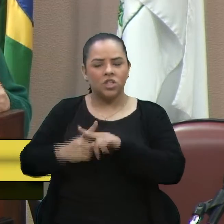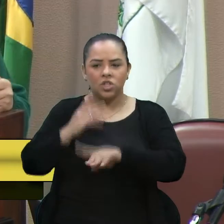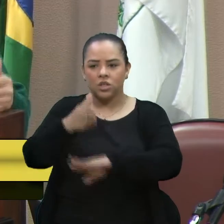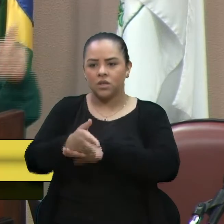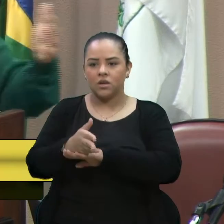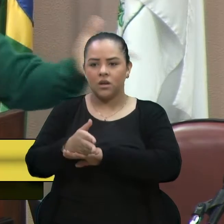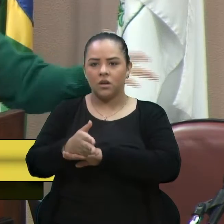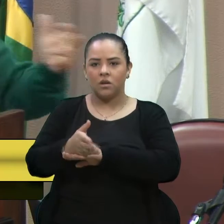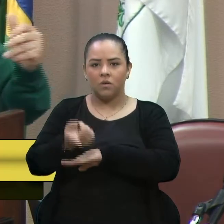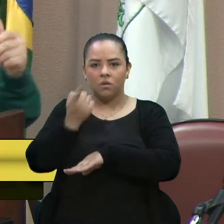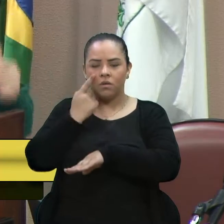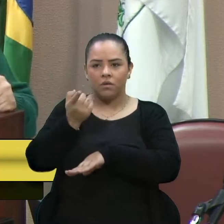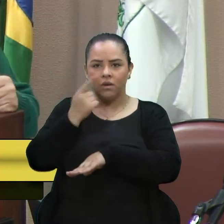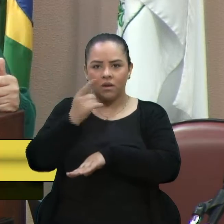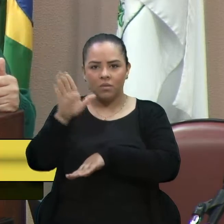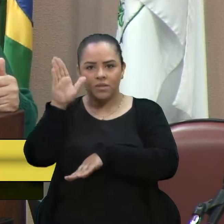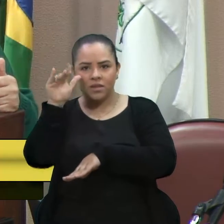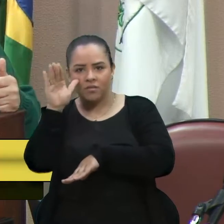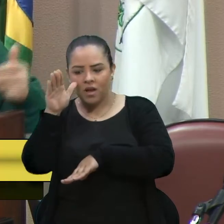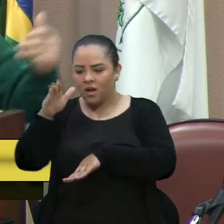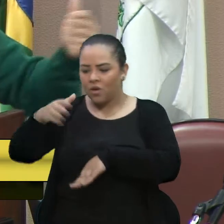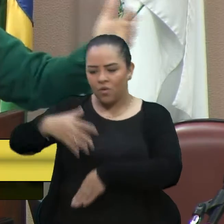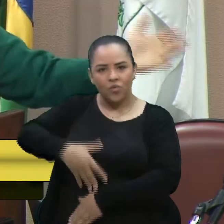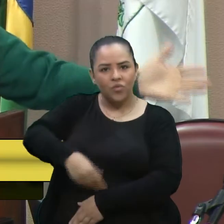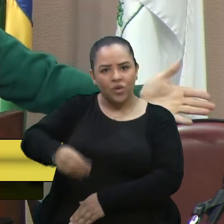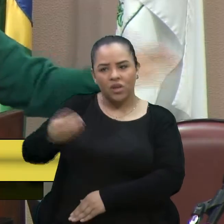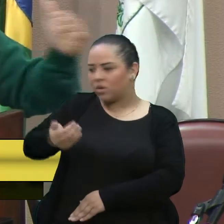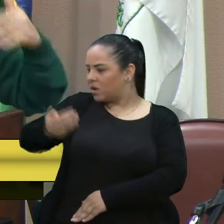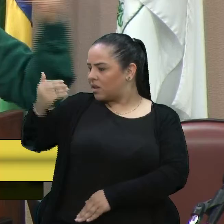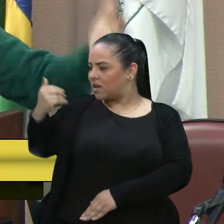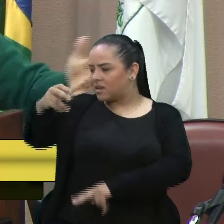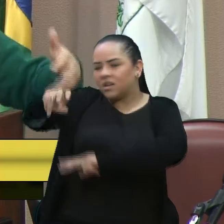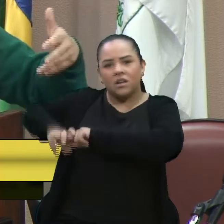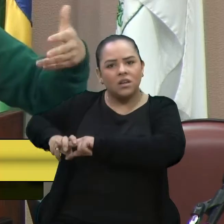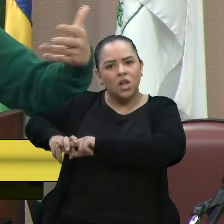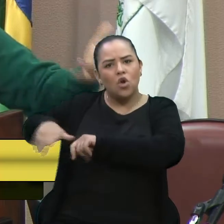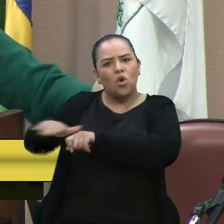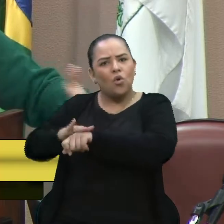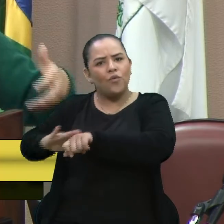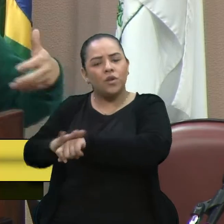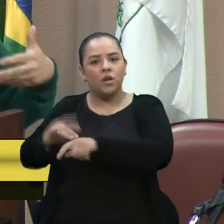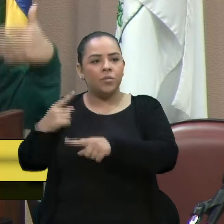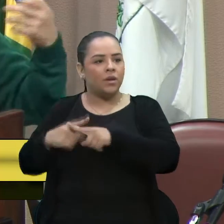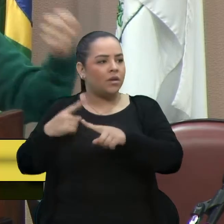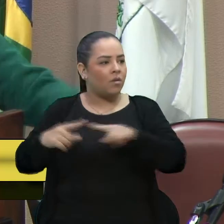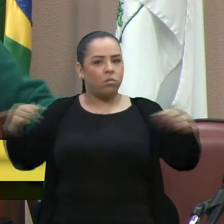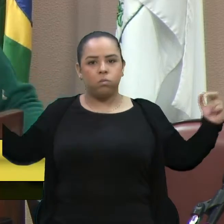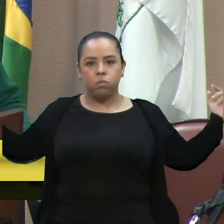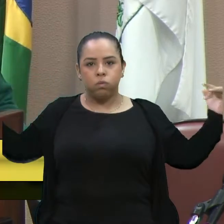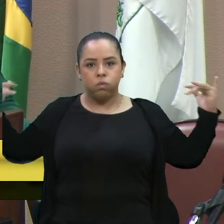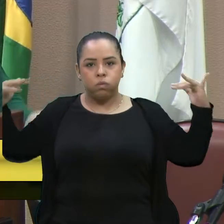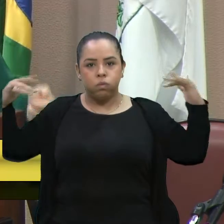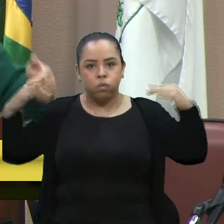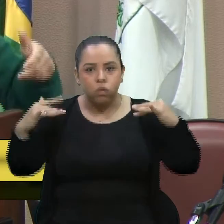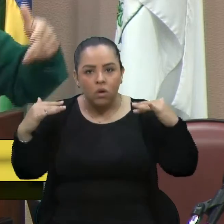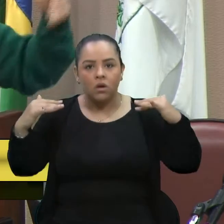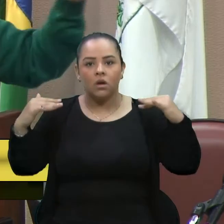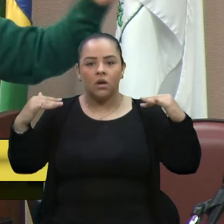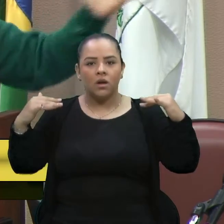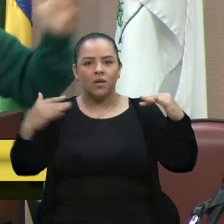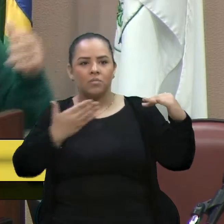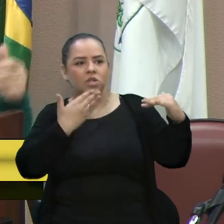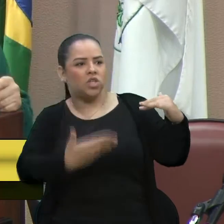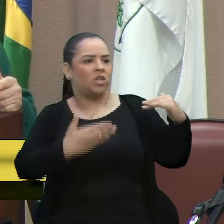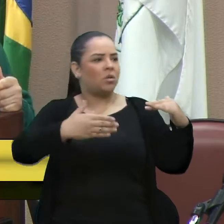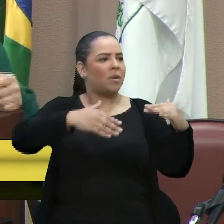do banco de trás, observar o filho que está na cadeirinha, conversar, porque as pessoas estão ali na sinaleira e estão insistindo para lavar